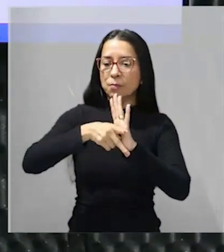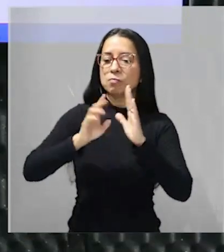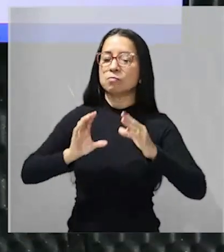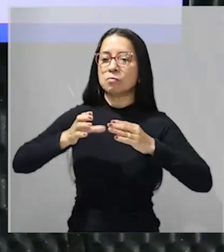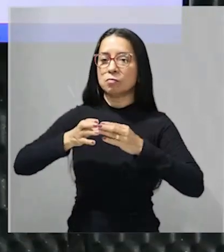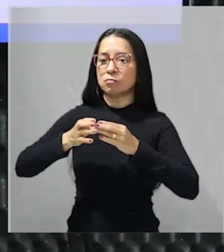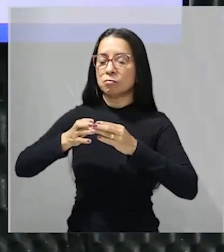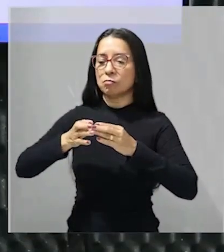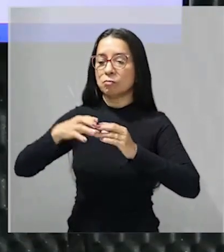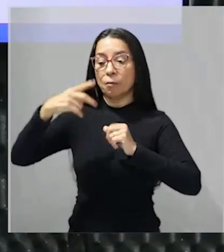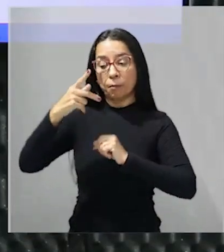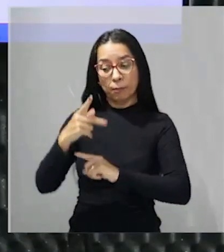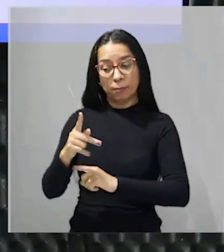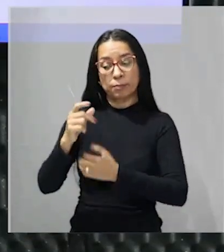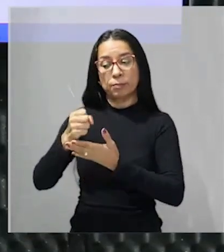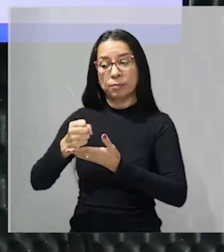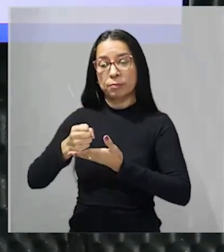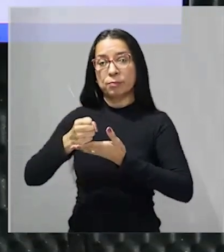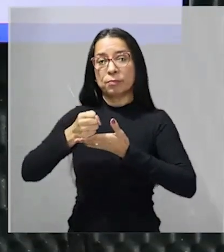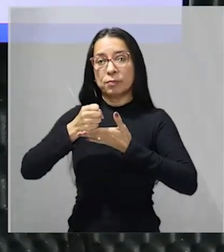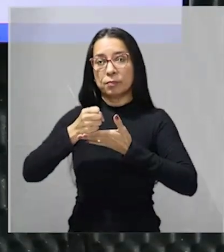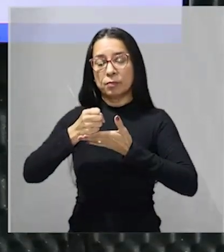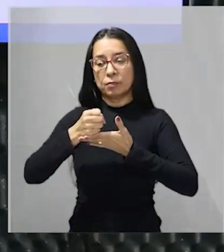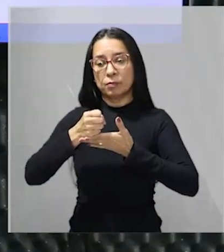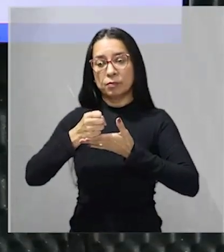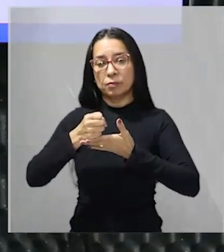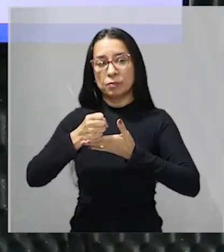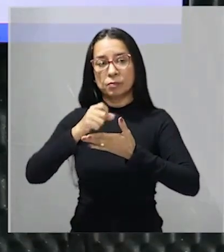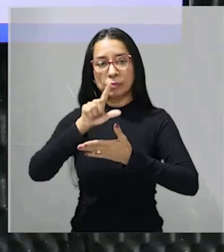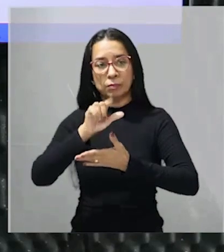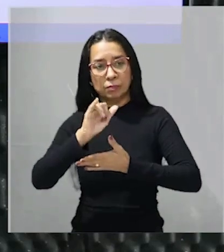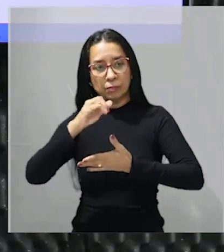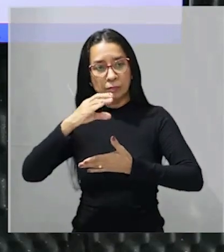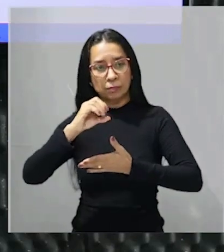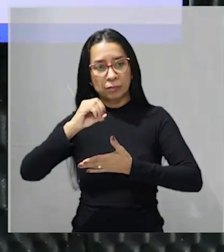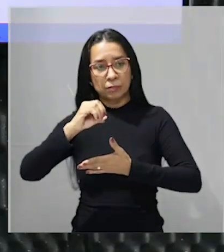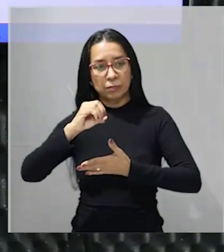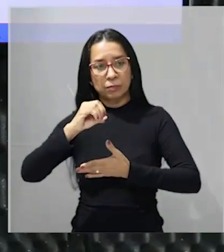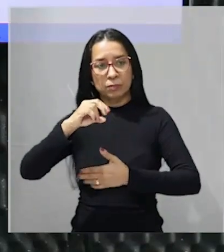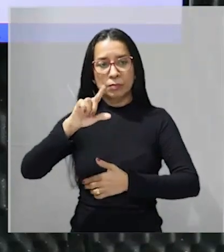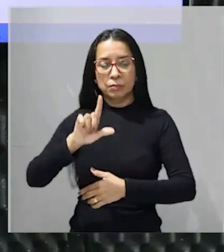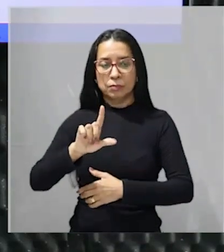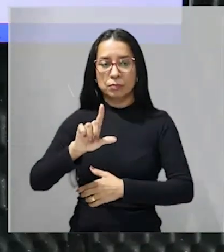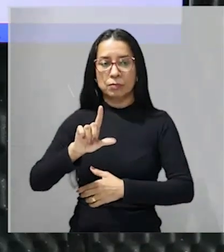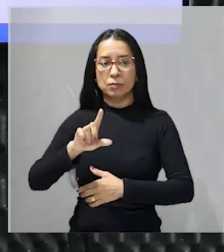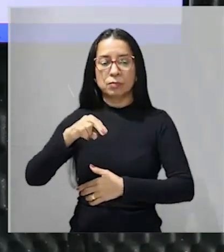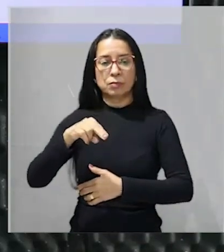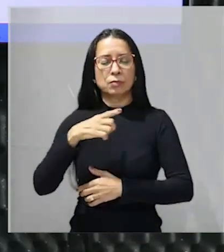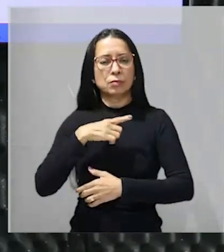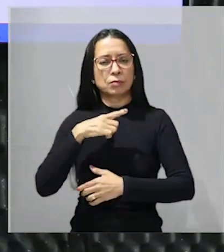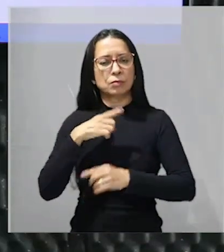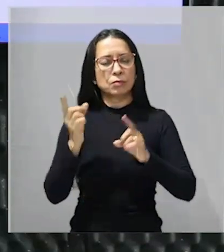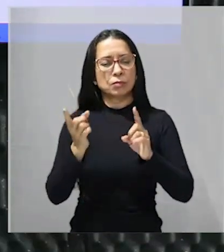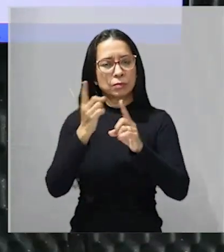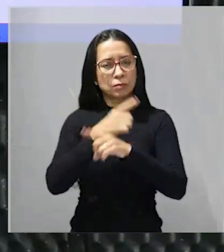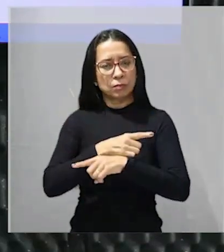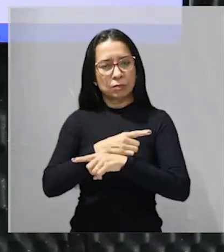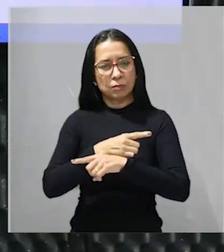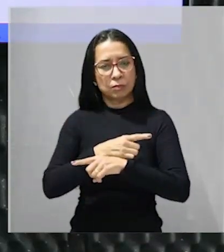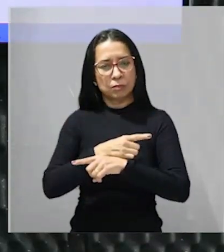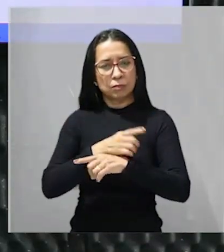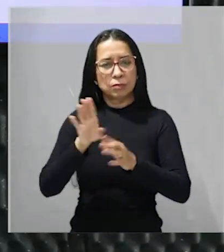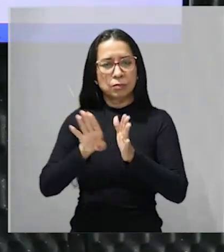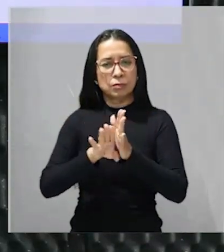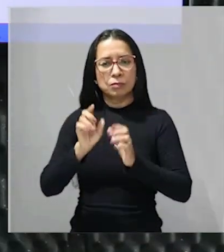apoia mas Lincoln ele basicamente tem a sua contradição porque ele desaprovava chegou a desaprovar